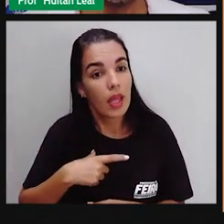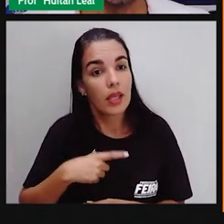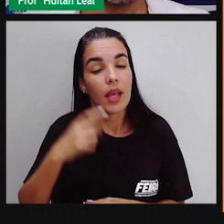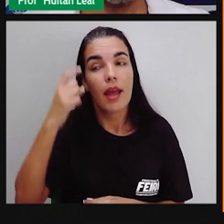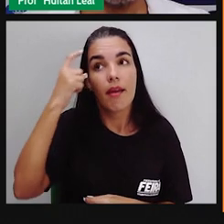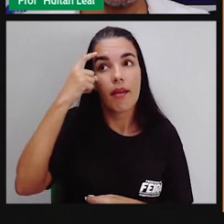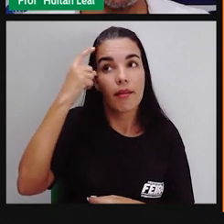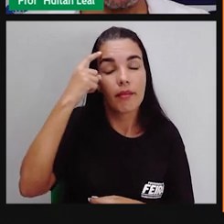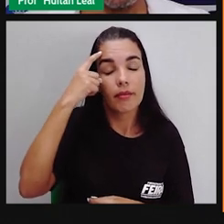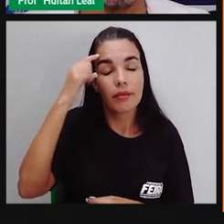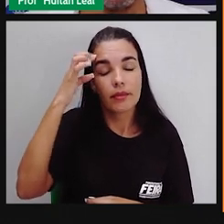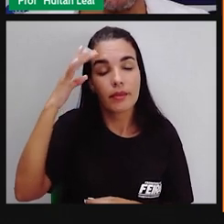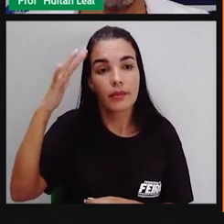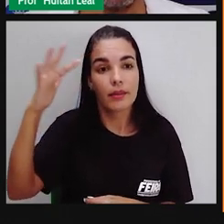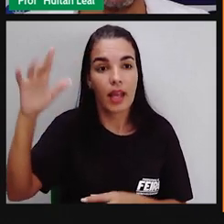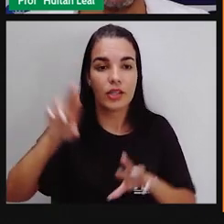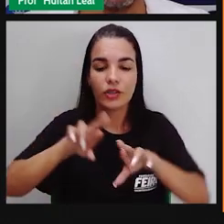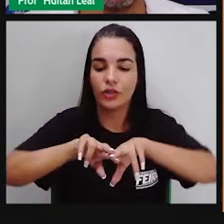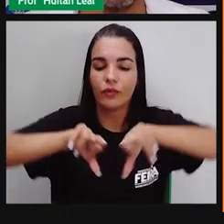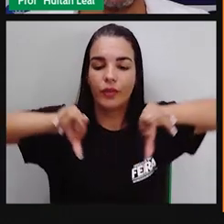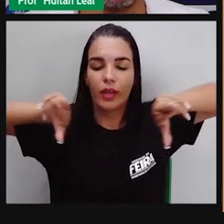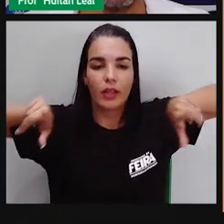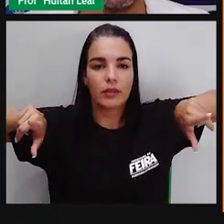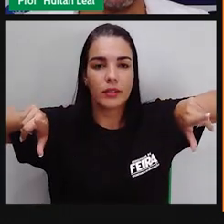e o outro é o mal.